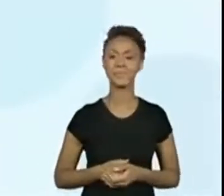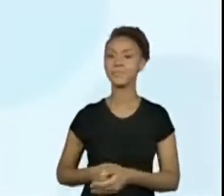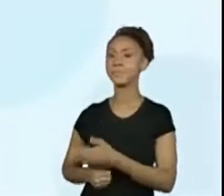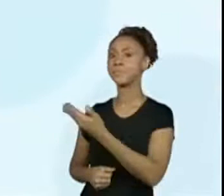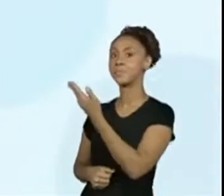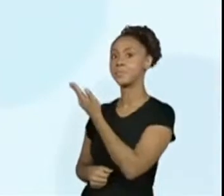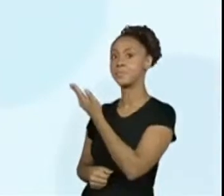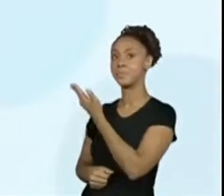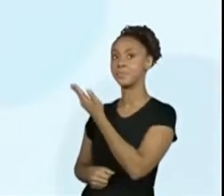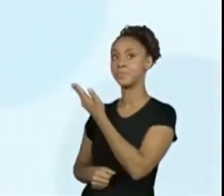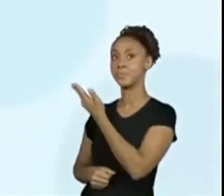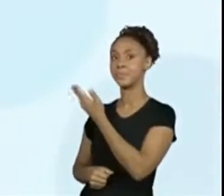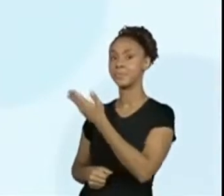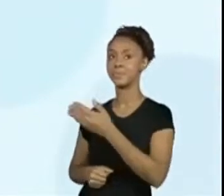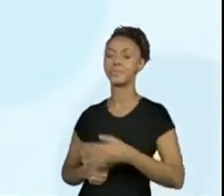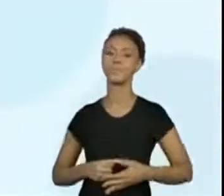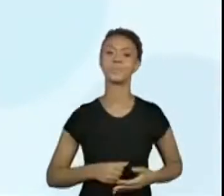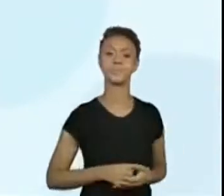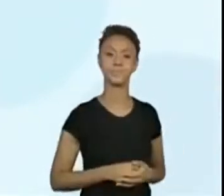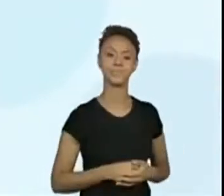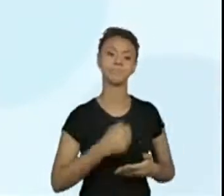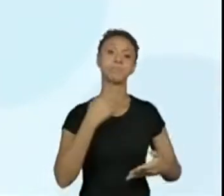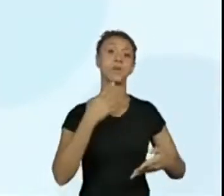Leitura. De quadrinhas.